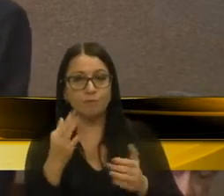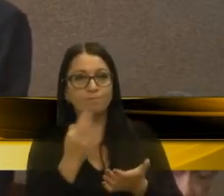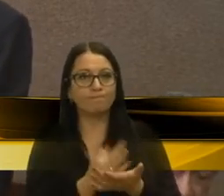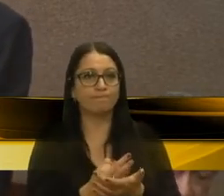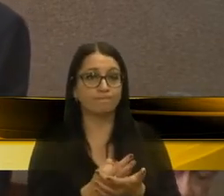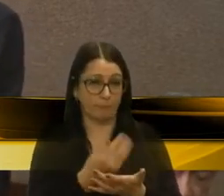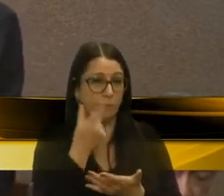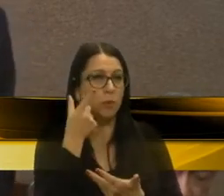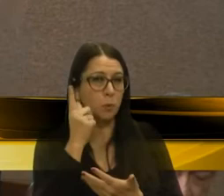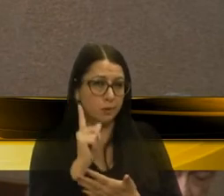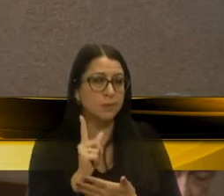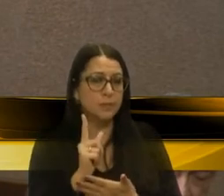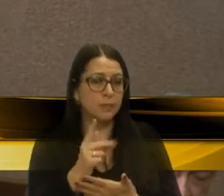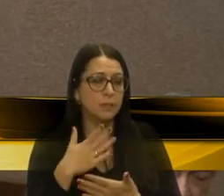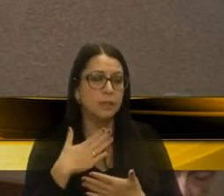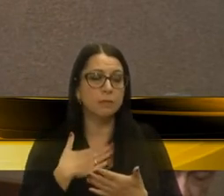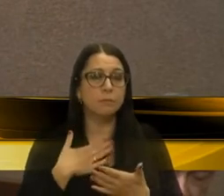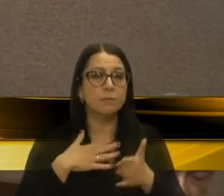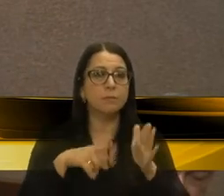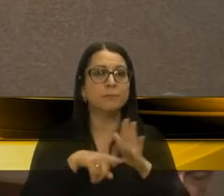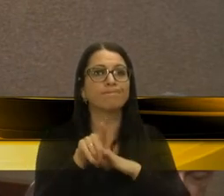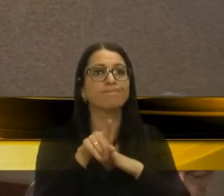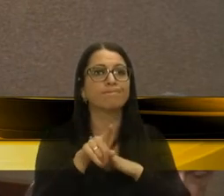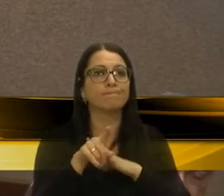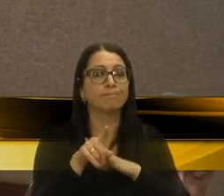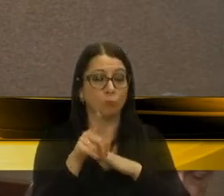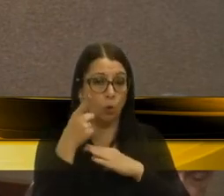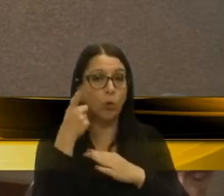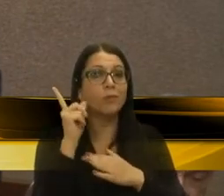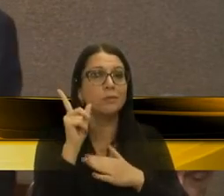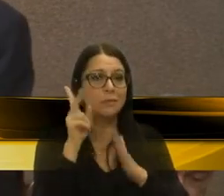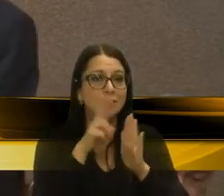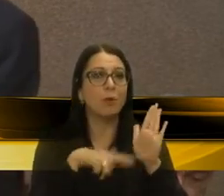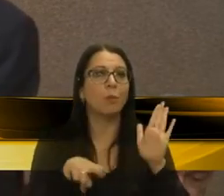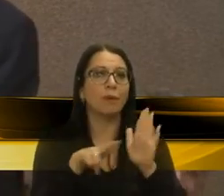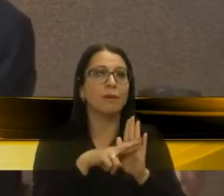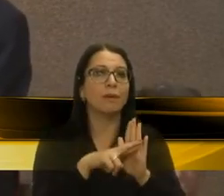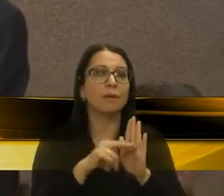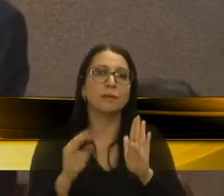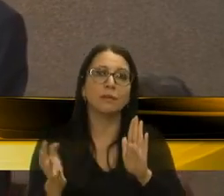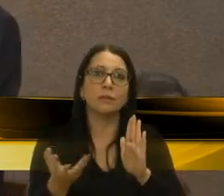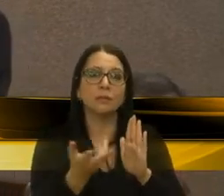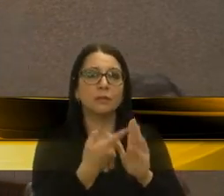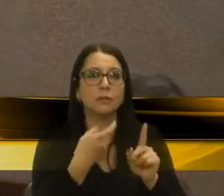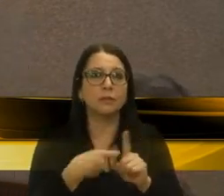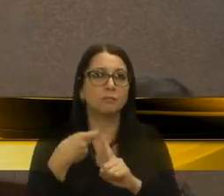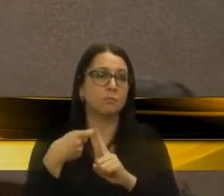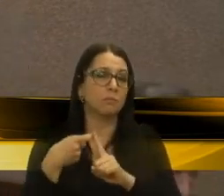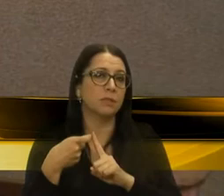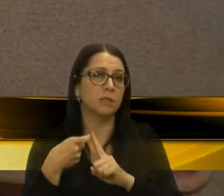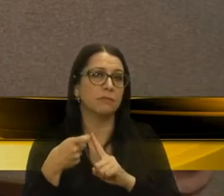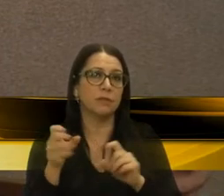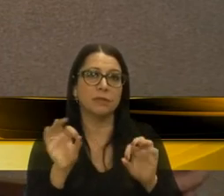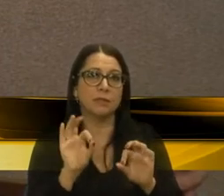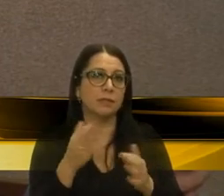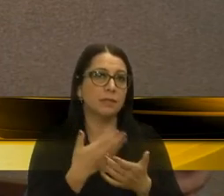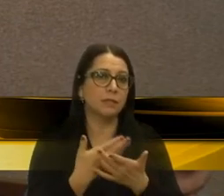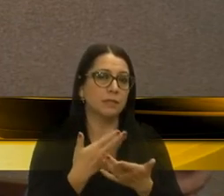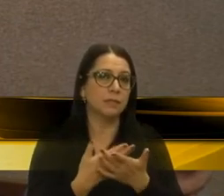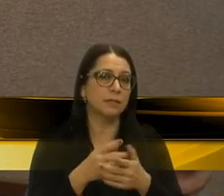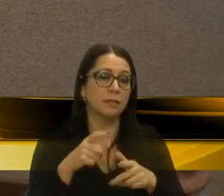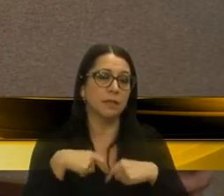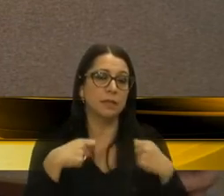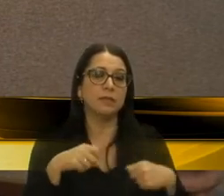eles vão conseguir, essa é minha pergunta, eles vão conseguir recuperar, todos esses meses que eles ficaram sem colégio, vereador André Luz? Sim